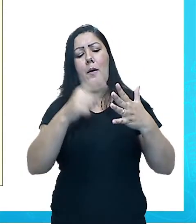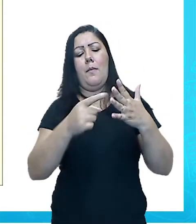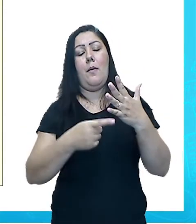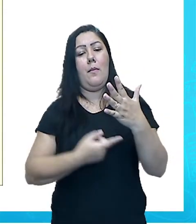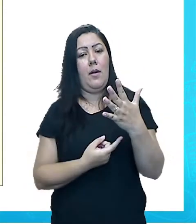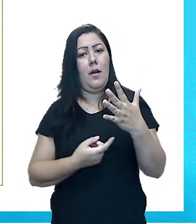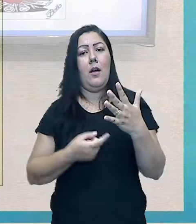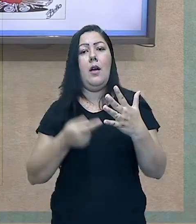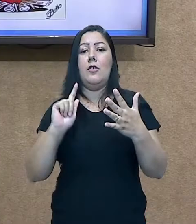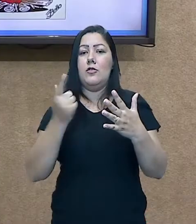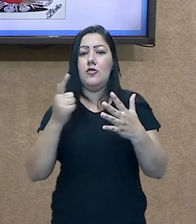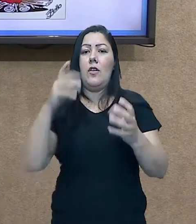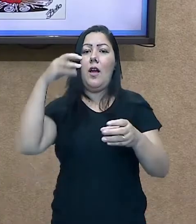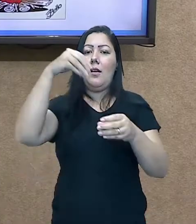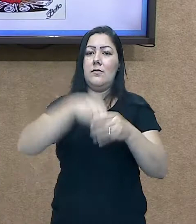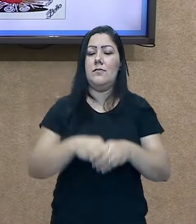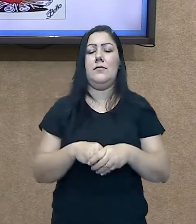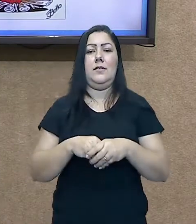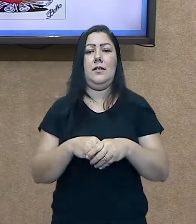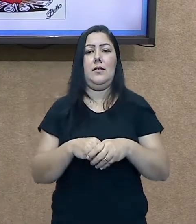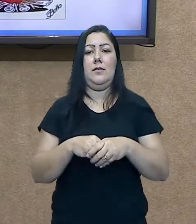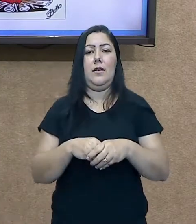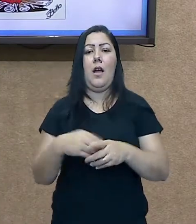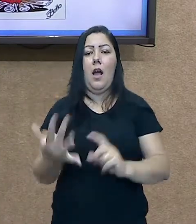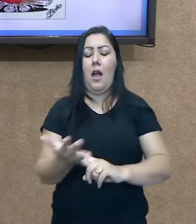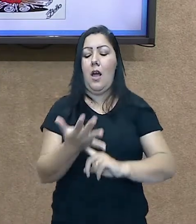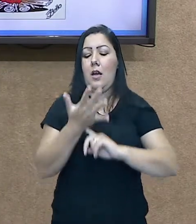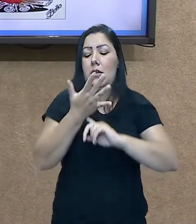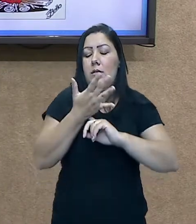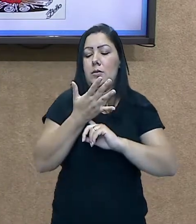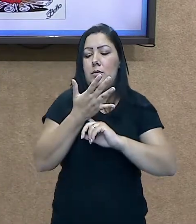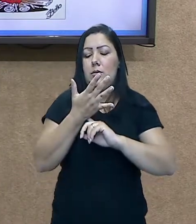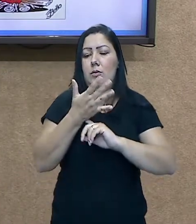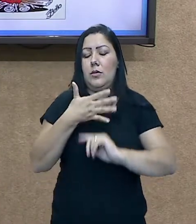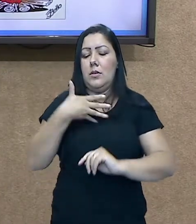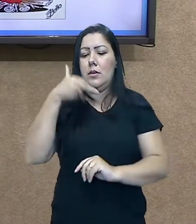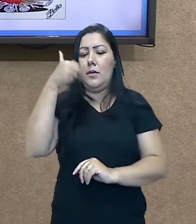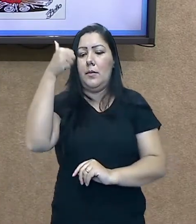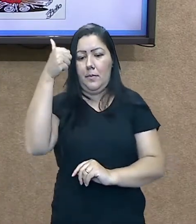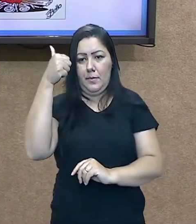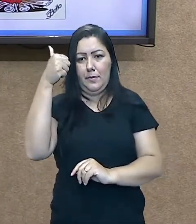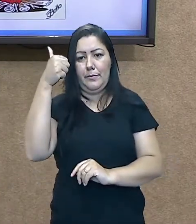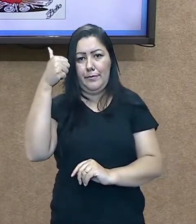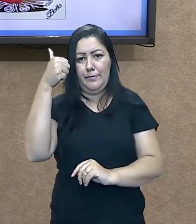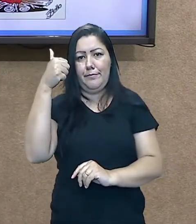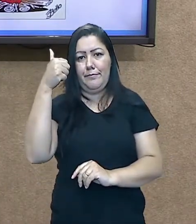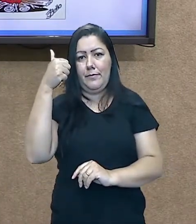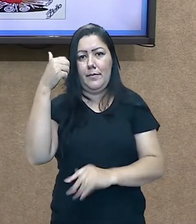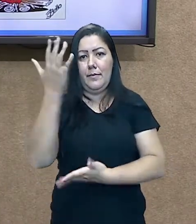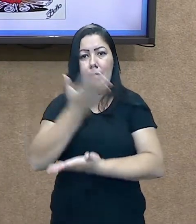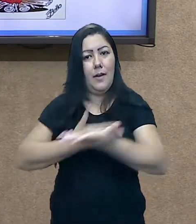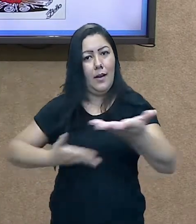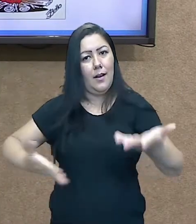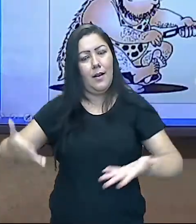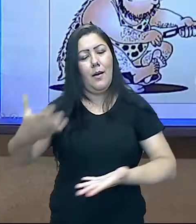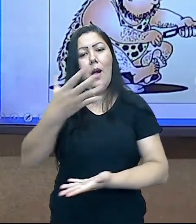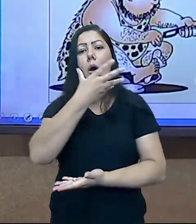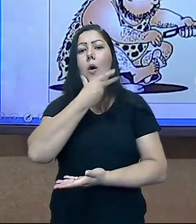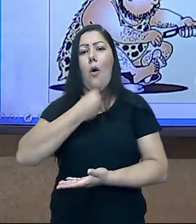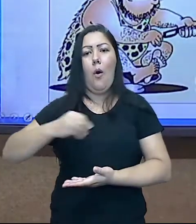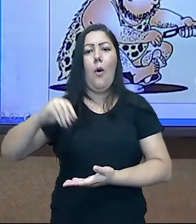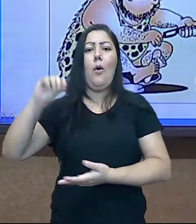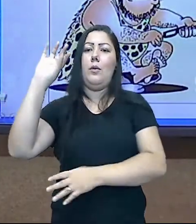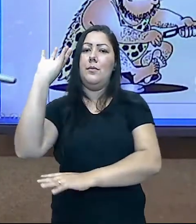mostram mecanismos e caminhos de como melhorar esse relacionamento do homem